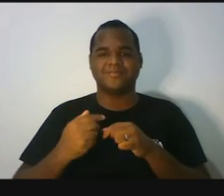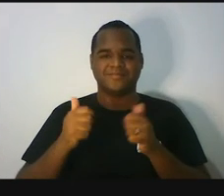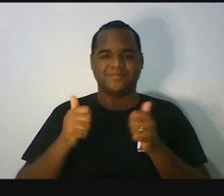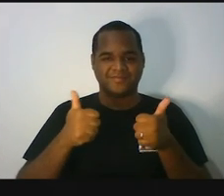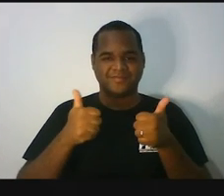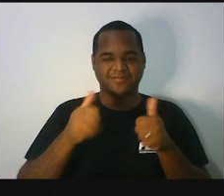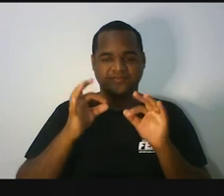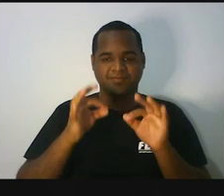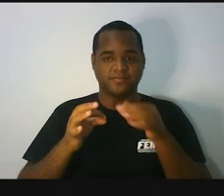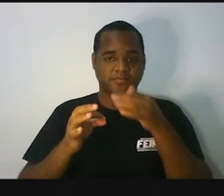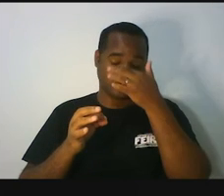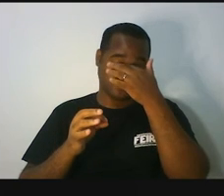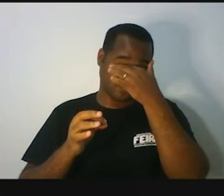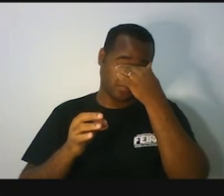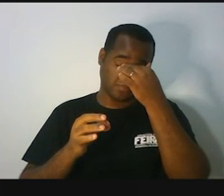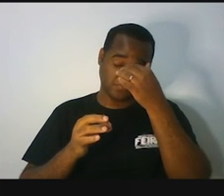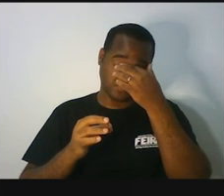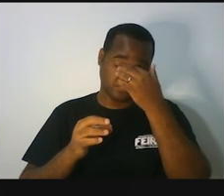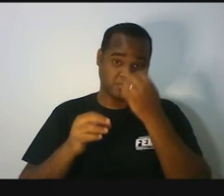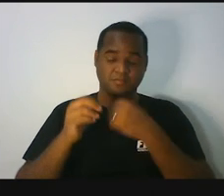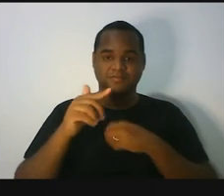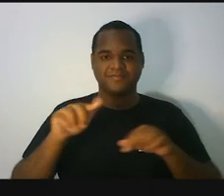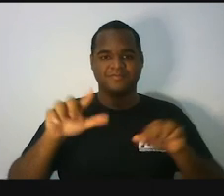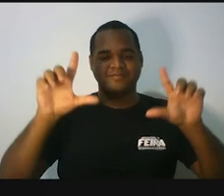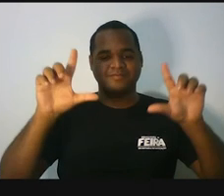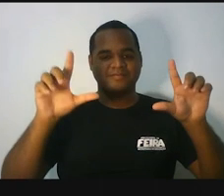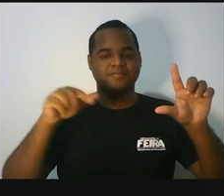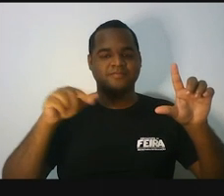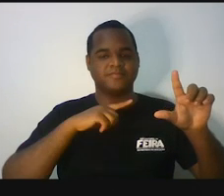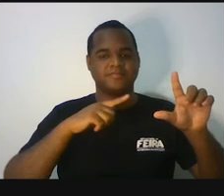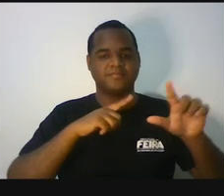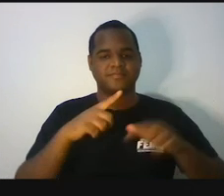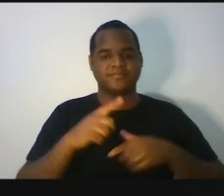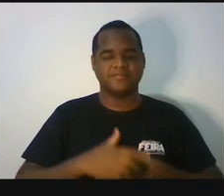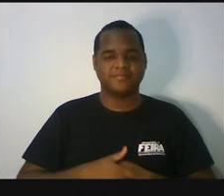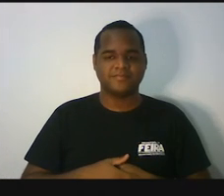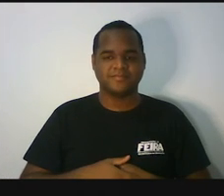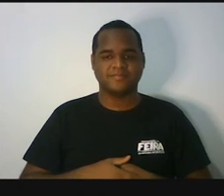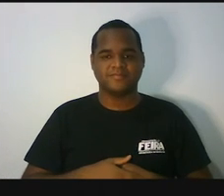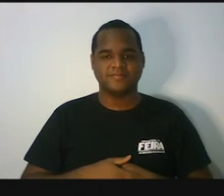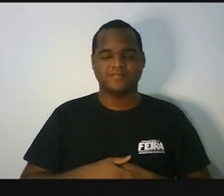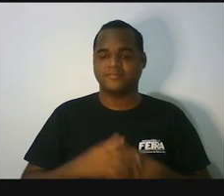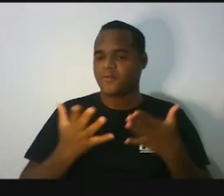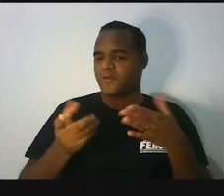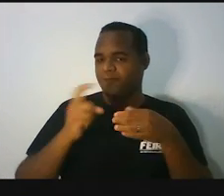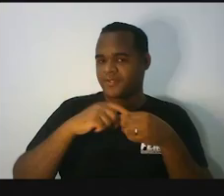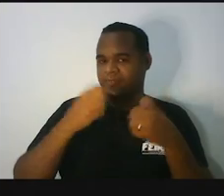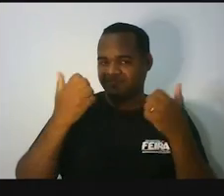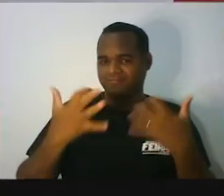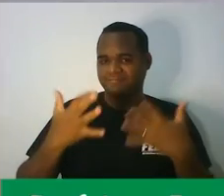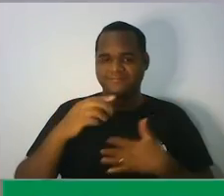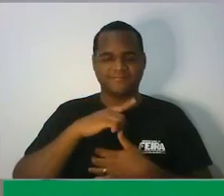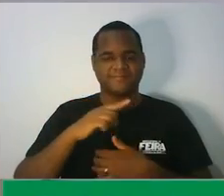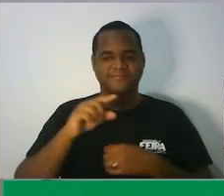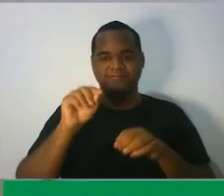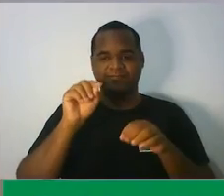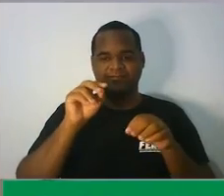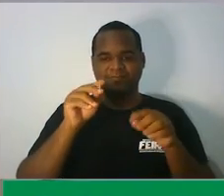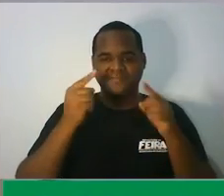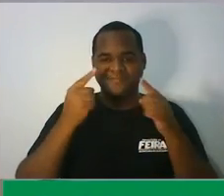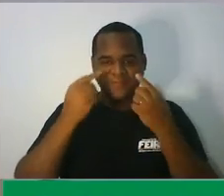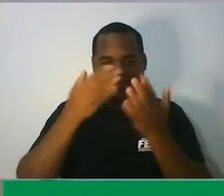bom vamos sair dessa tela agora e vamos voltar aquela nossa tela inicial